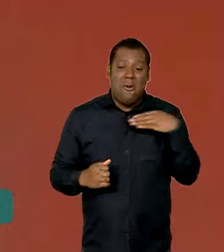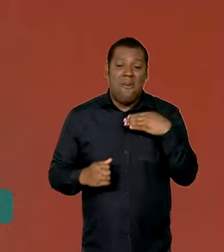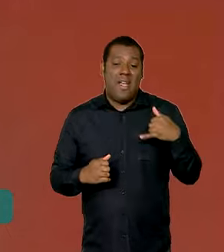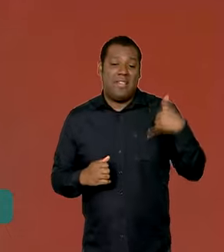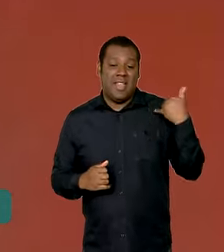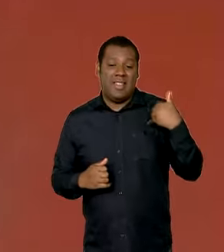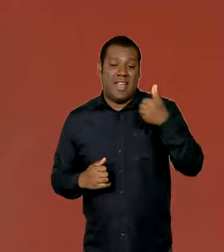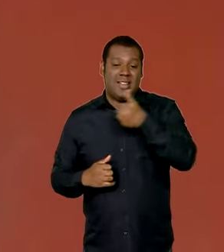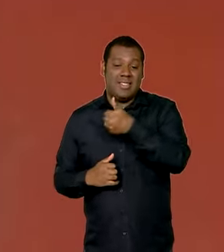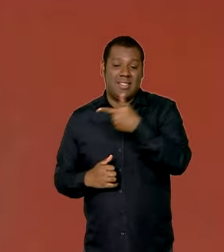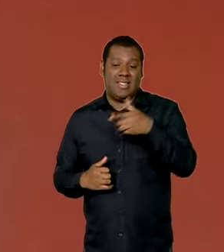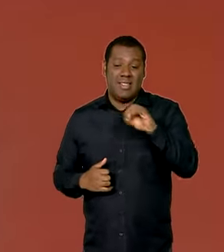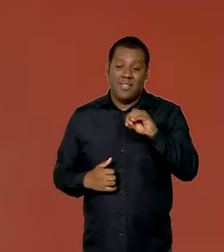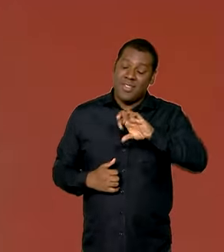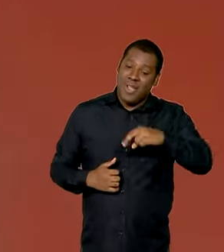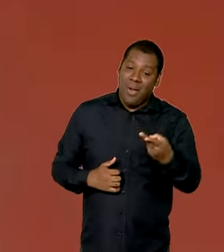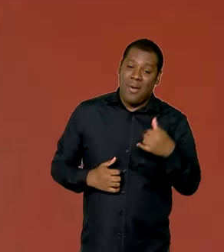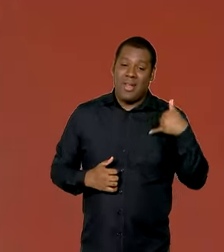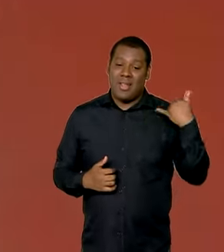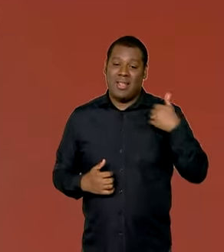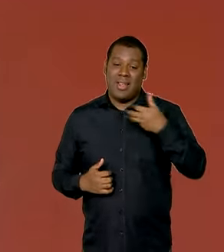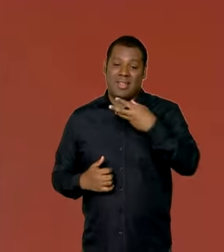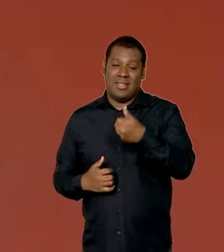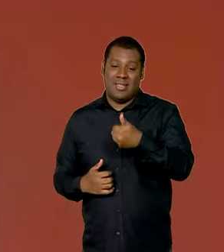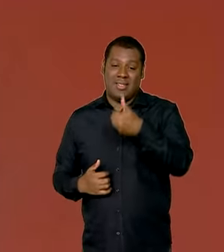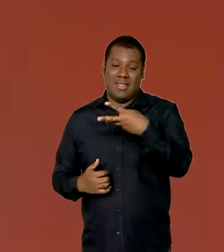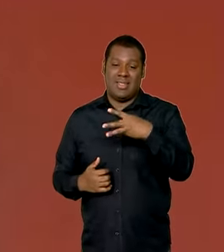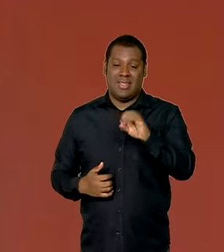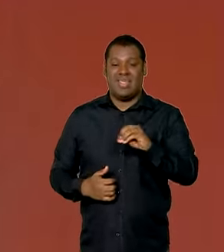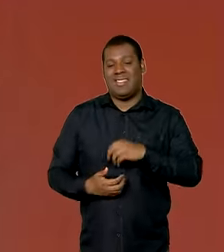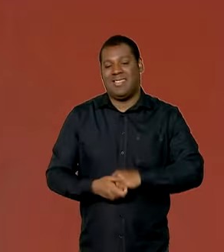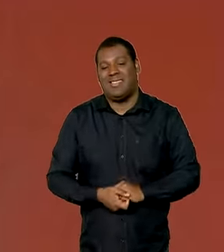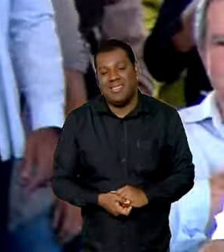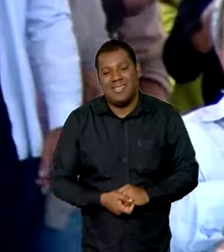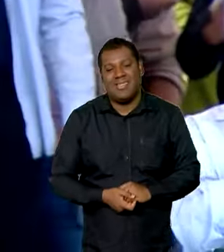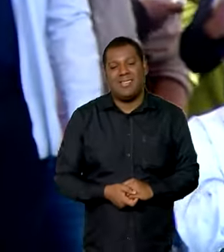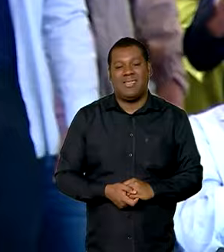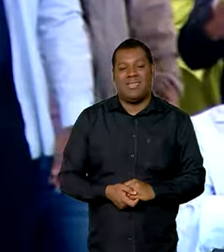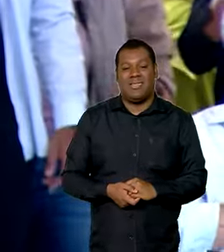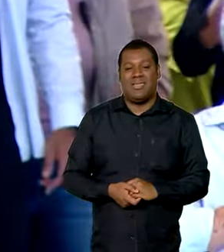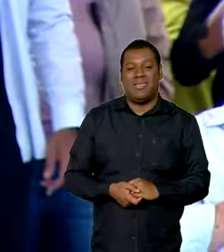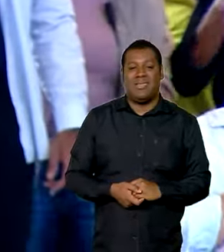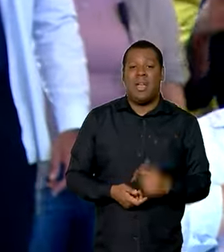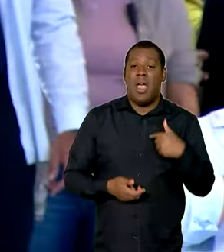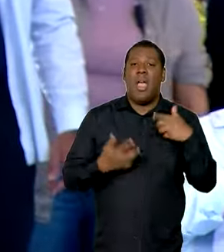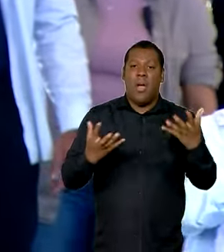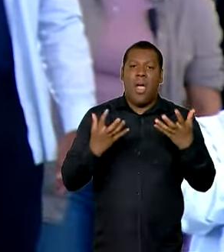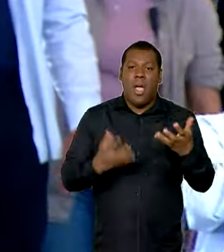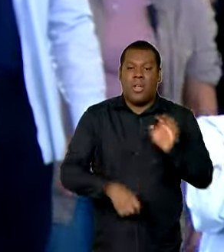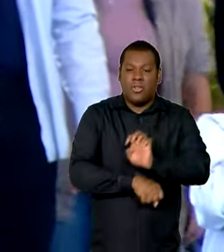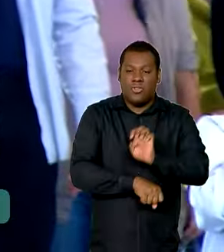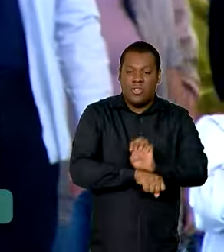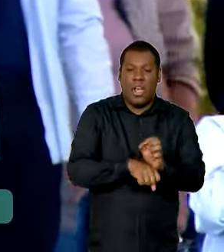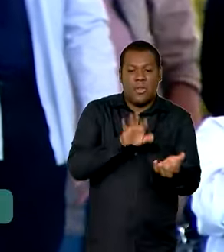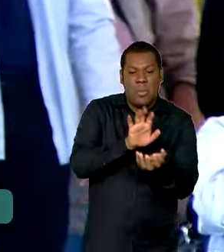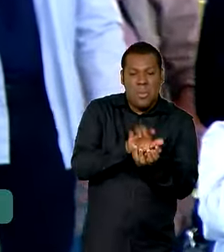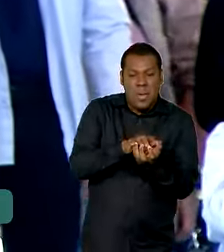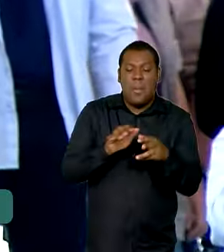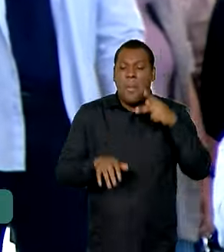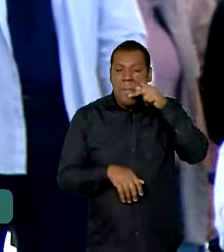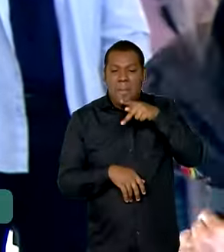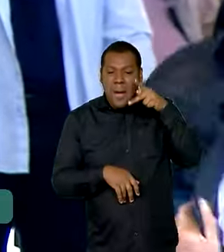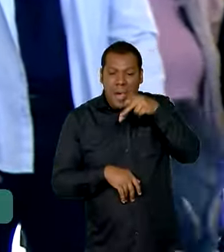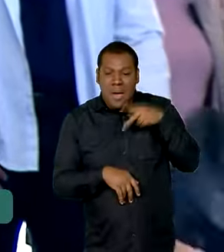Vai melhorar, porque já está bom. E quando a água estiver, melhor ainda, né? Eu quero o meu Pernambuco, a minha Paraíba,